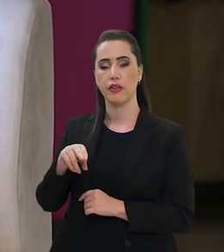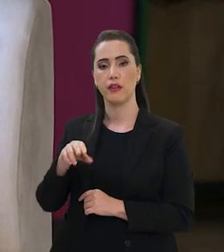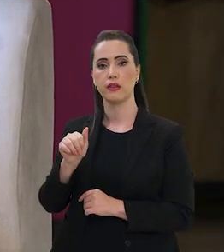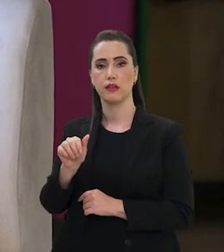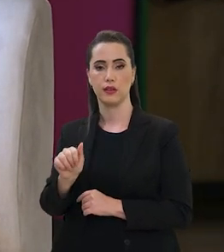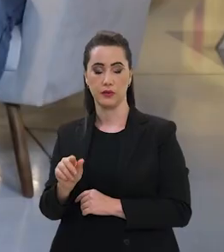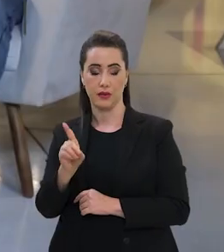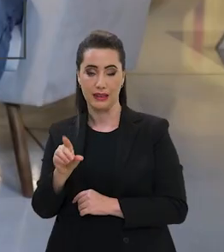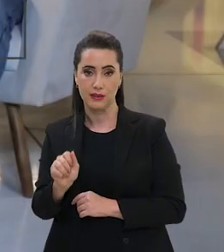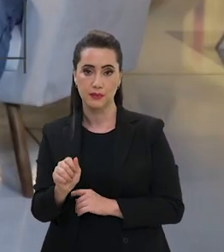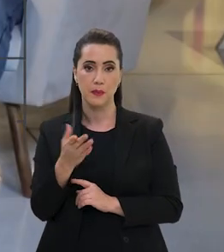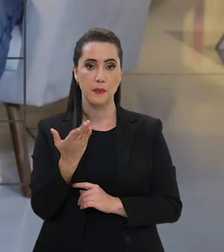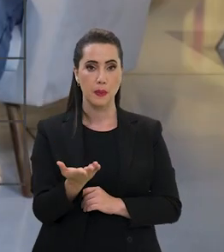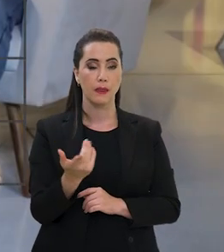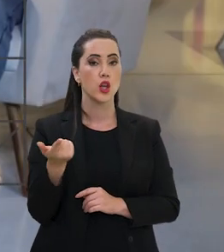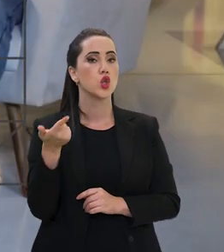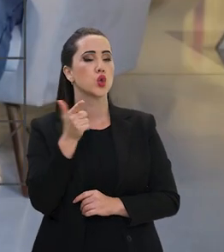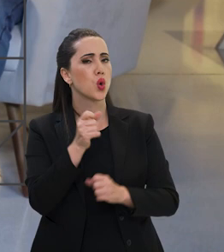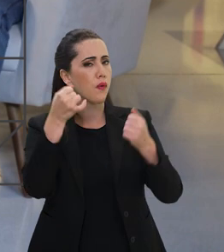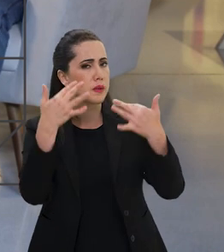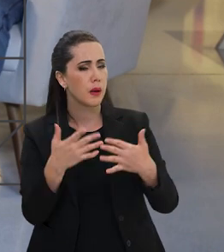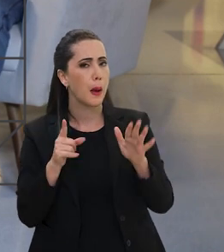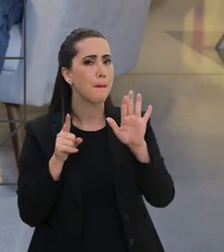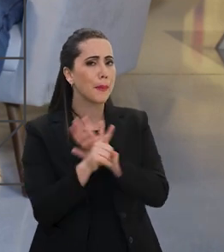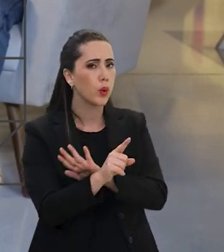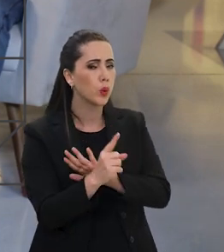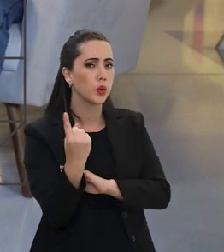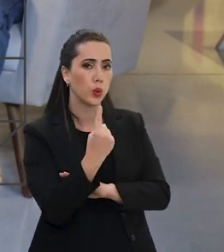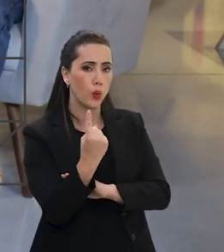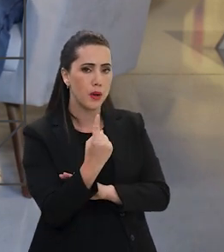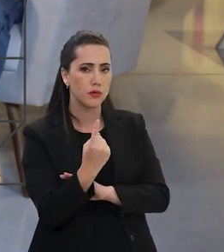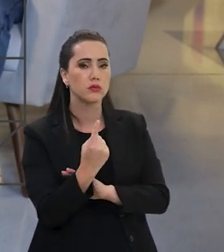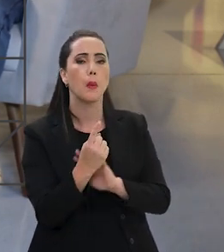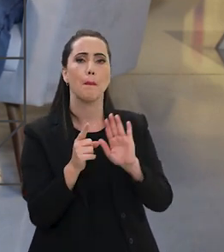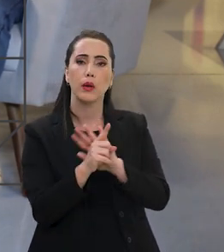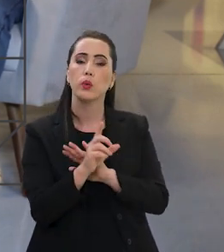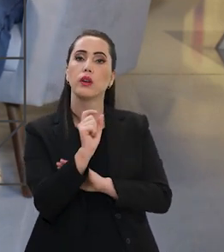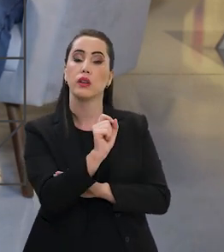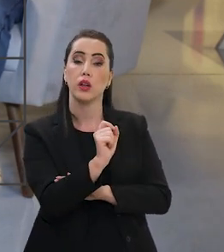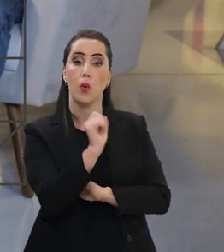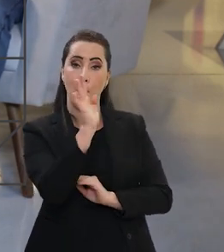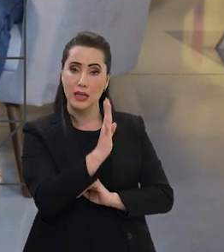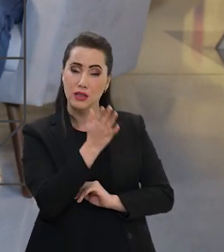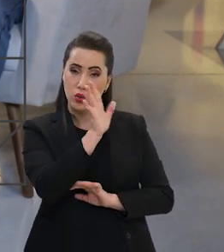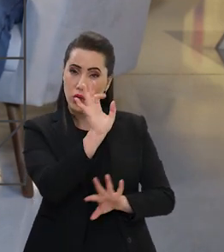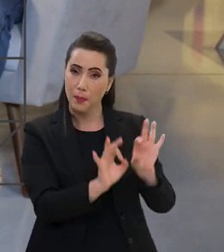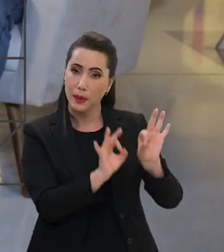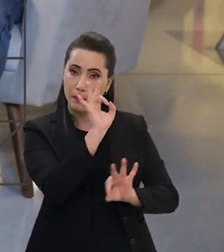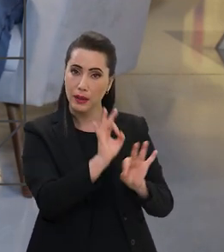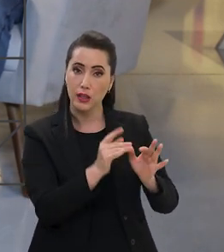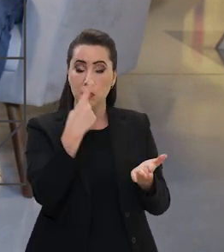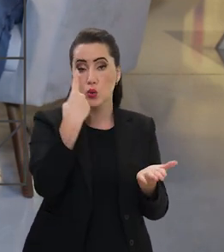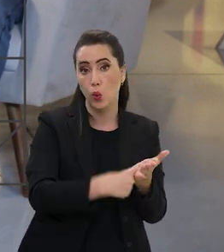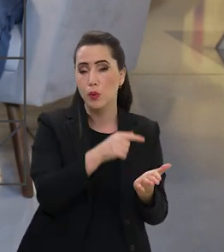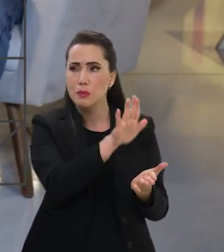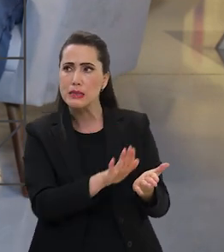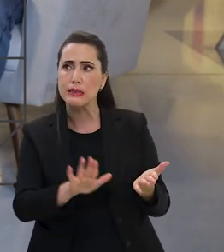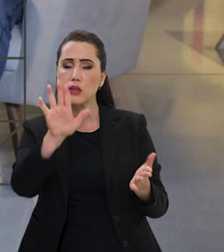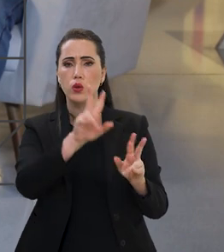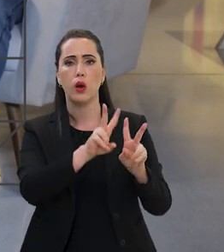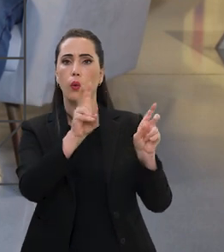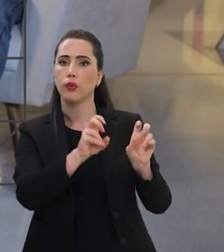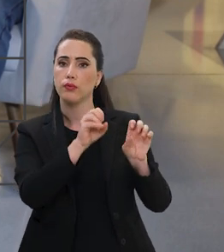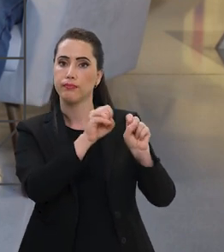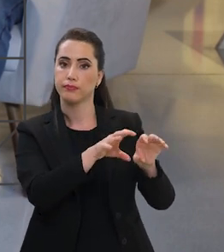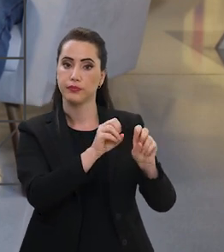Pacobaíba. Bom, vou retomar aquela pergunta que eu deixei no primeiro bloco. O Brasil está preparado para esse pacto nacional pela